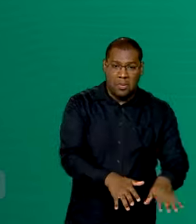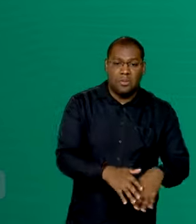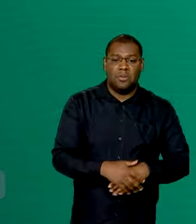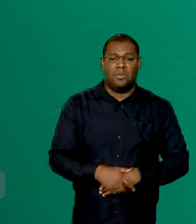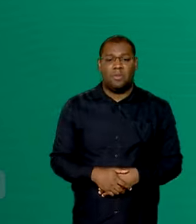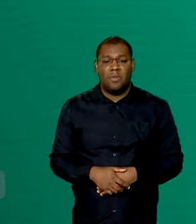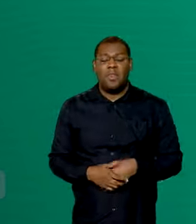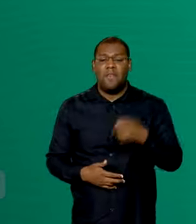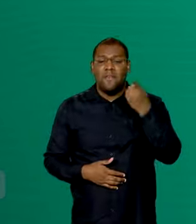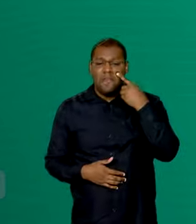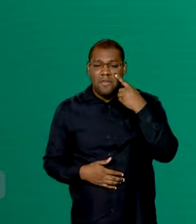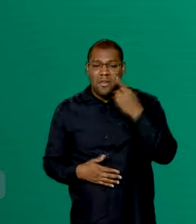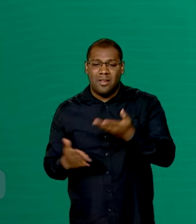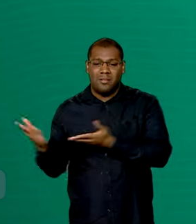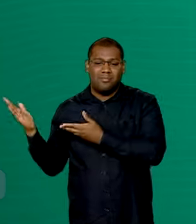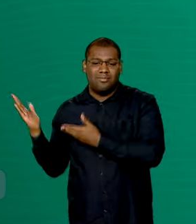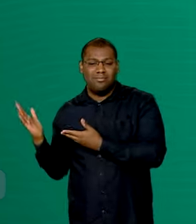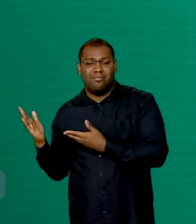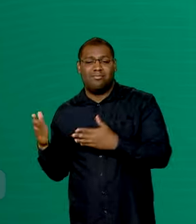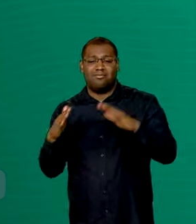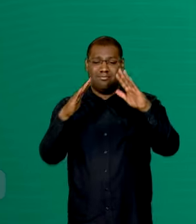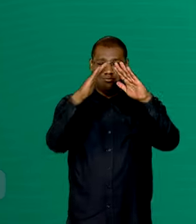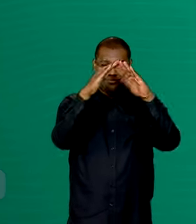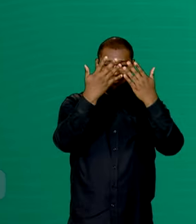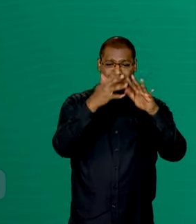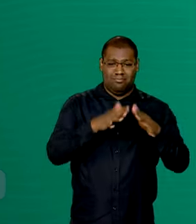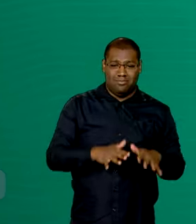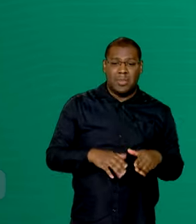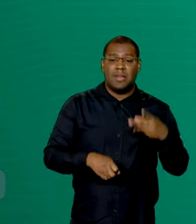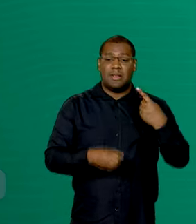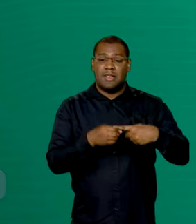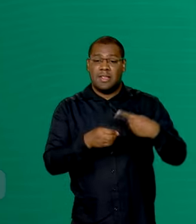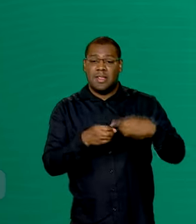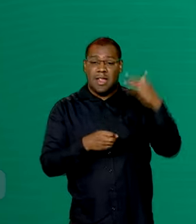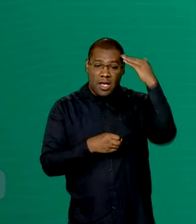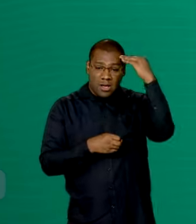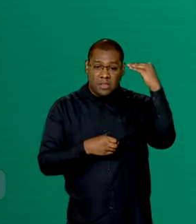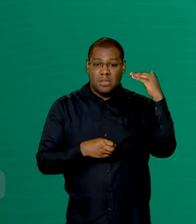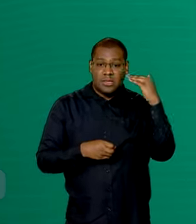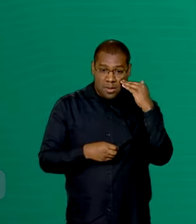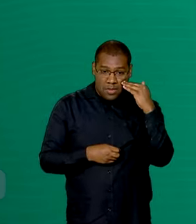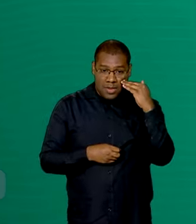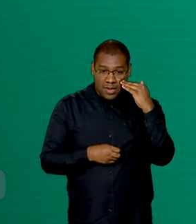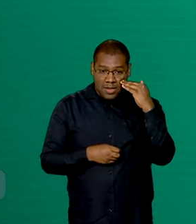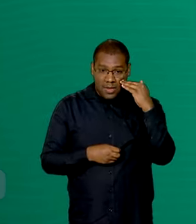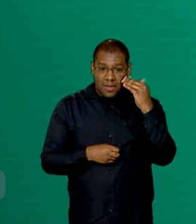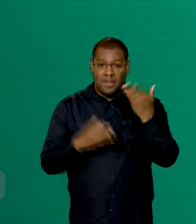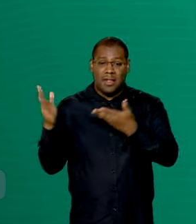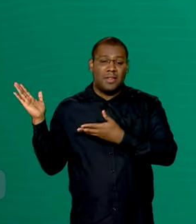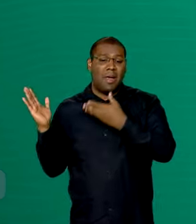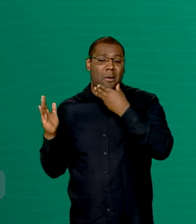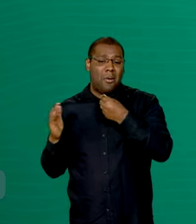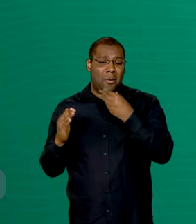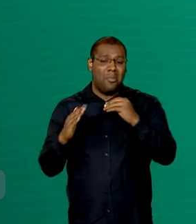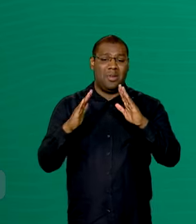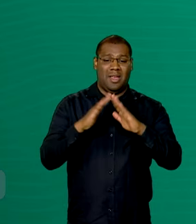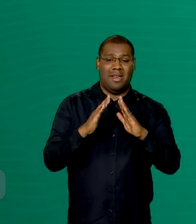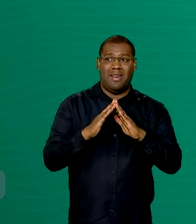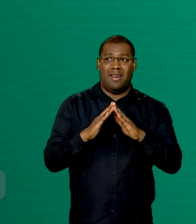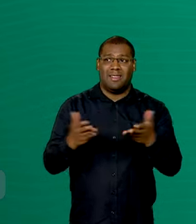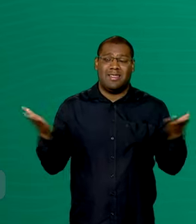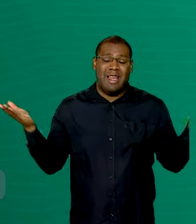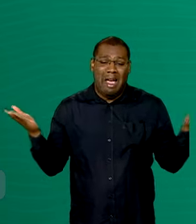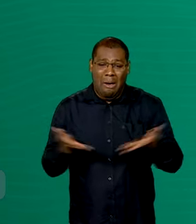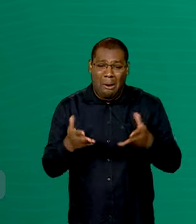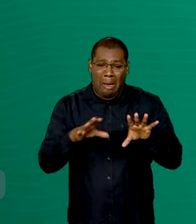ter uma ideia do tamanho da destruição. Em Santa Maria, onde antes tinha a casa do seu Romeu, agora é